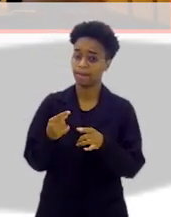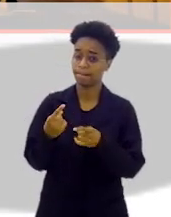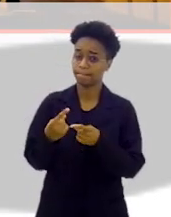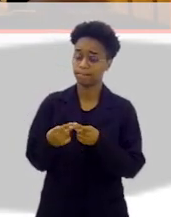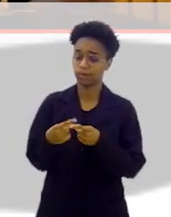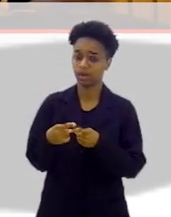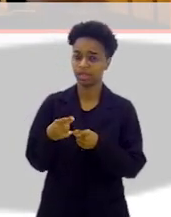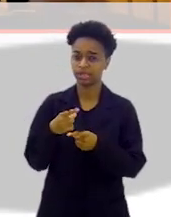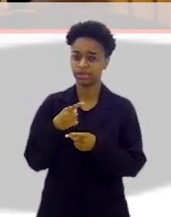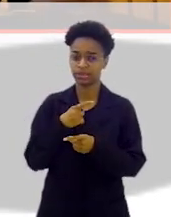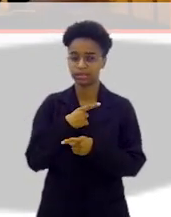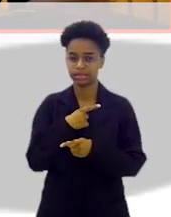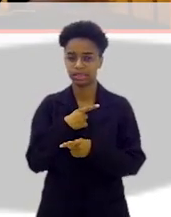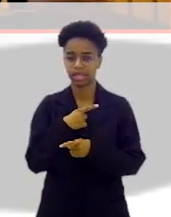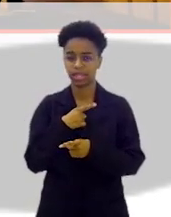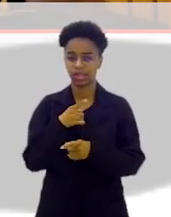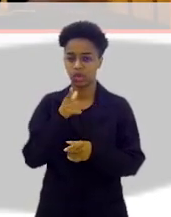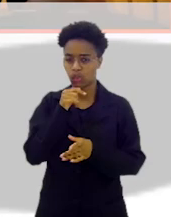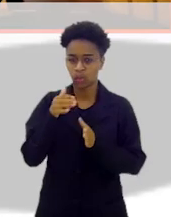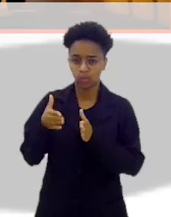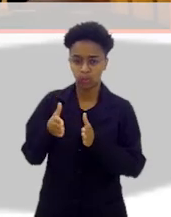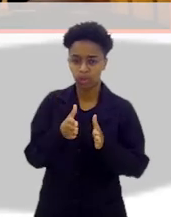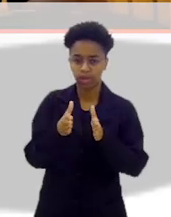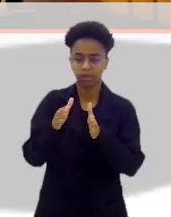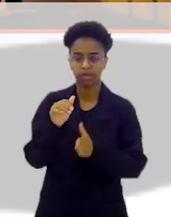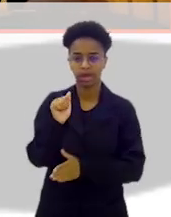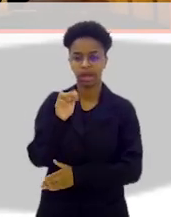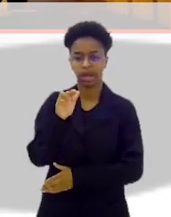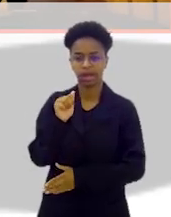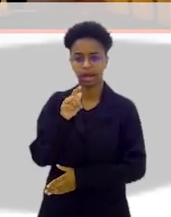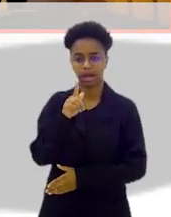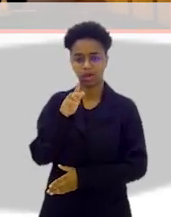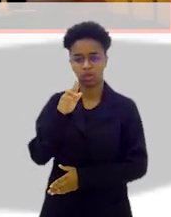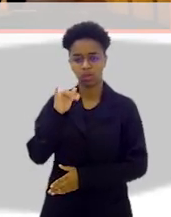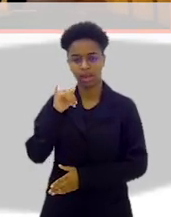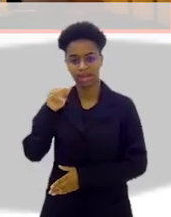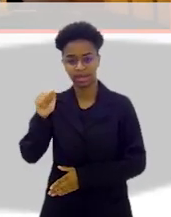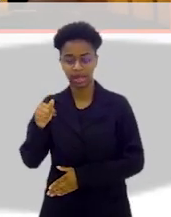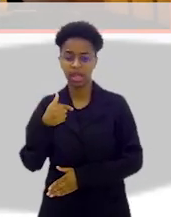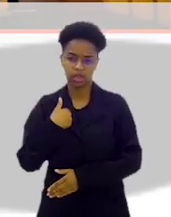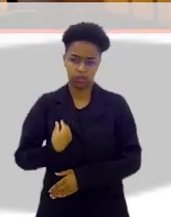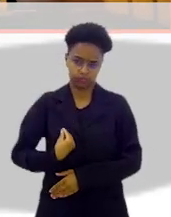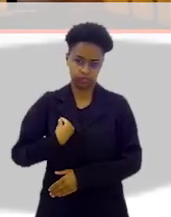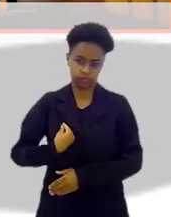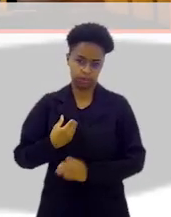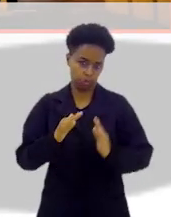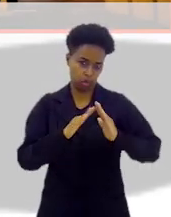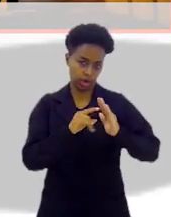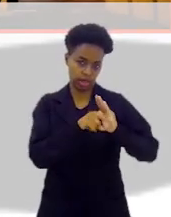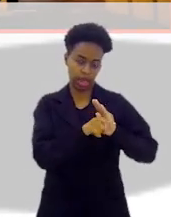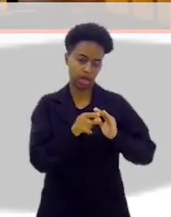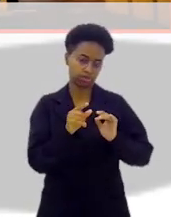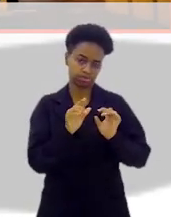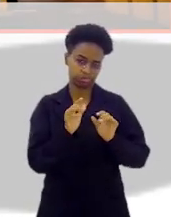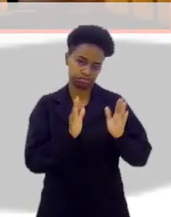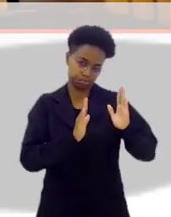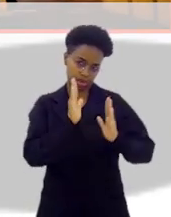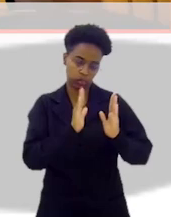fato de ter aquela busca ali no Rio Araguaia e ali nos seus afluentes. Eu vivi muito tempo em Goiás.